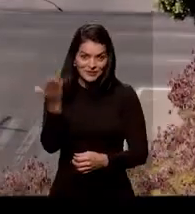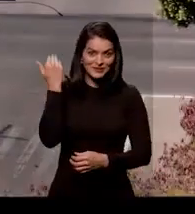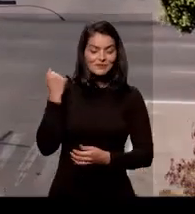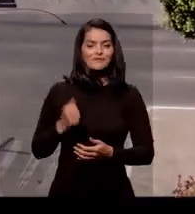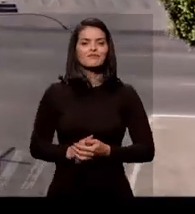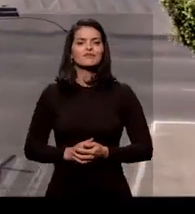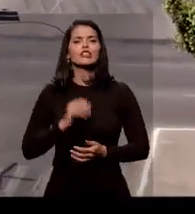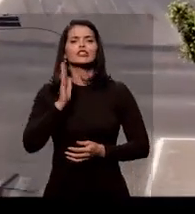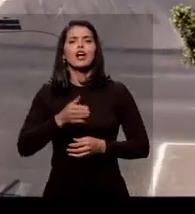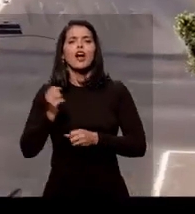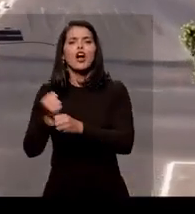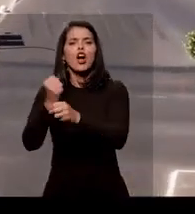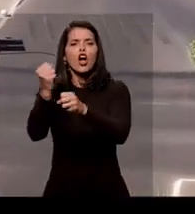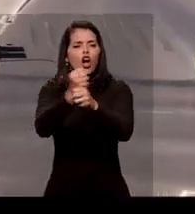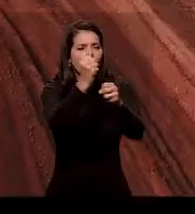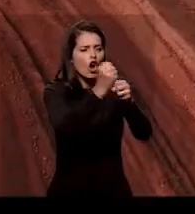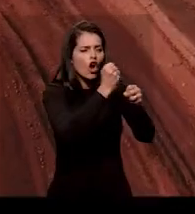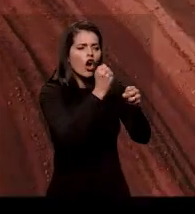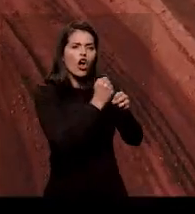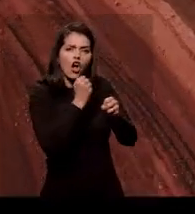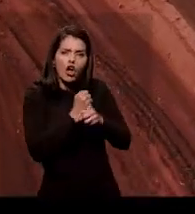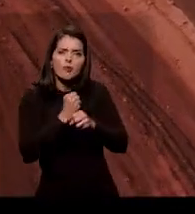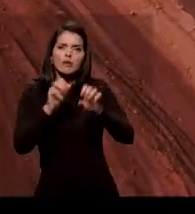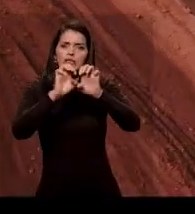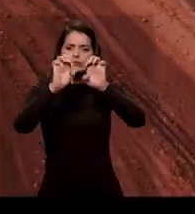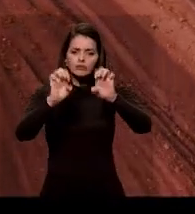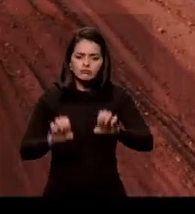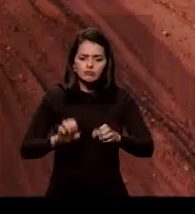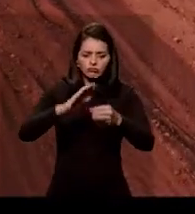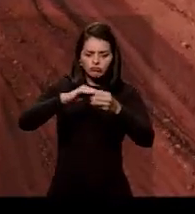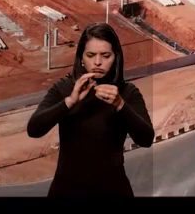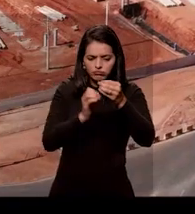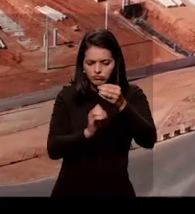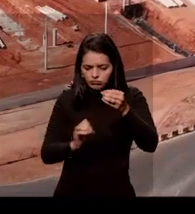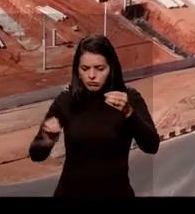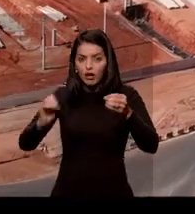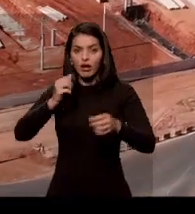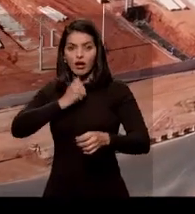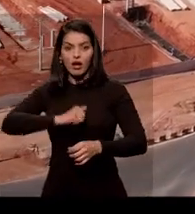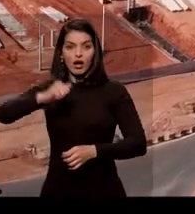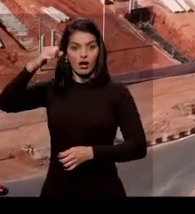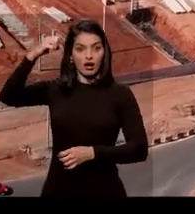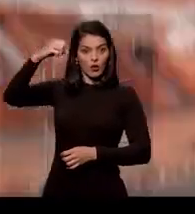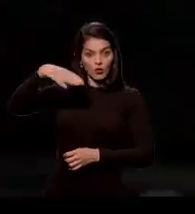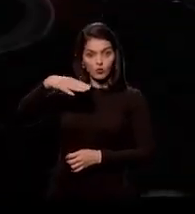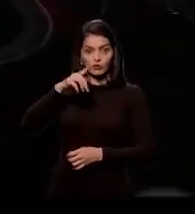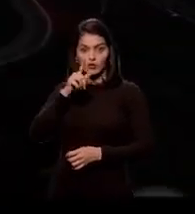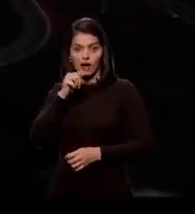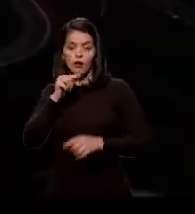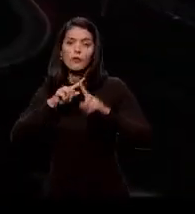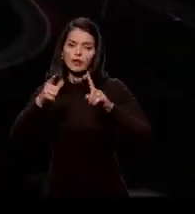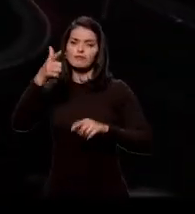Muito já foi feito no Distrito Federal. Muitas obras, muita infraestrutura, mas muito mais vai acontecer.